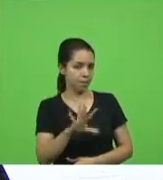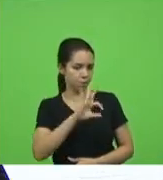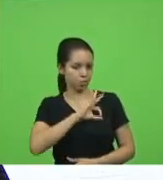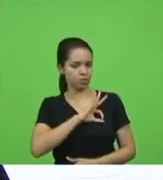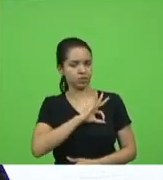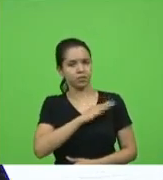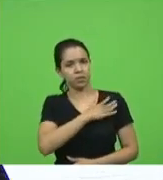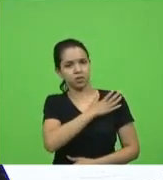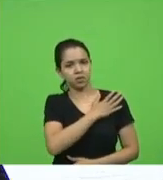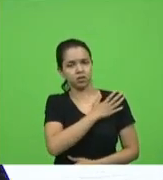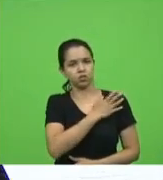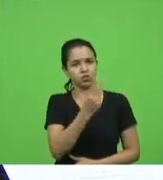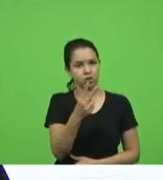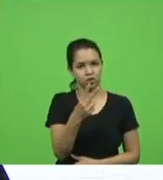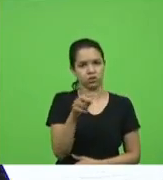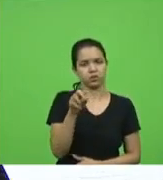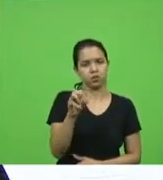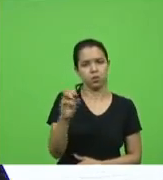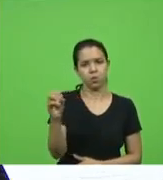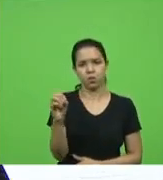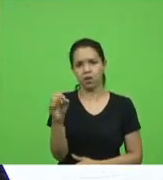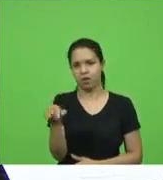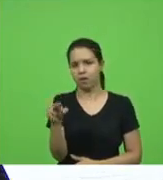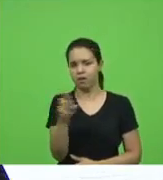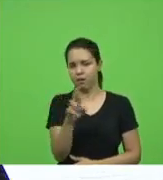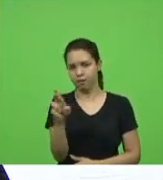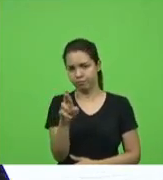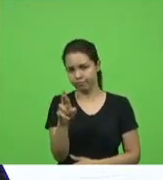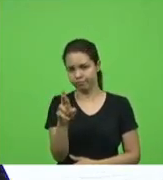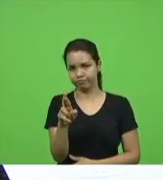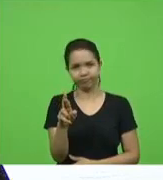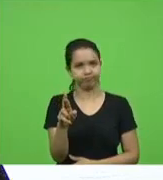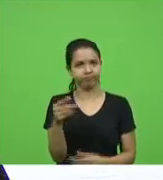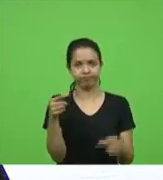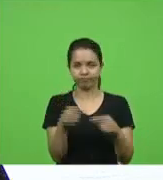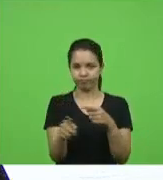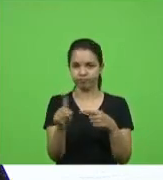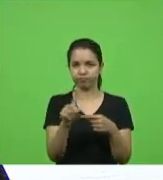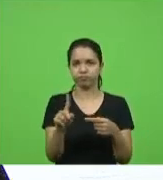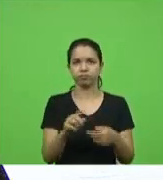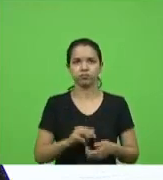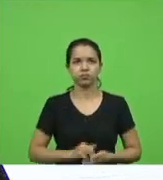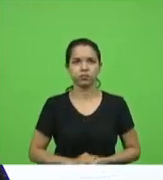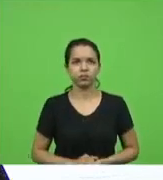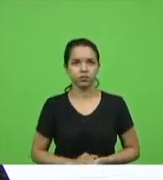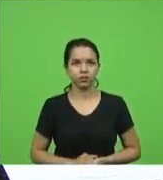menos de trezentos reais vale alimentação isso não tem lógica muito obrigado